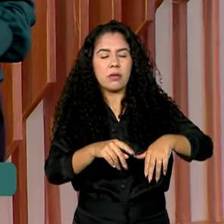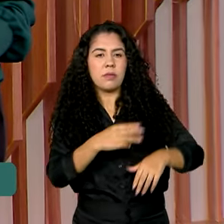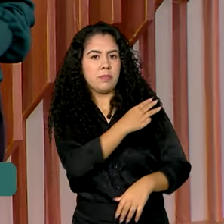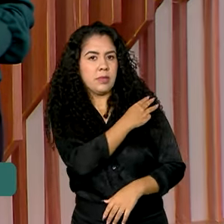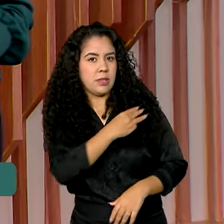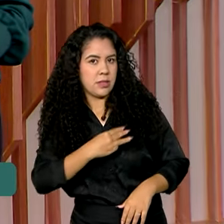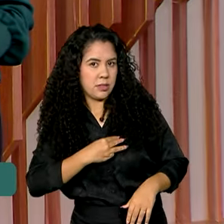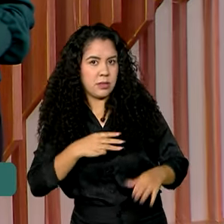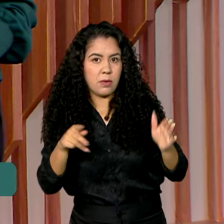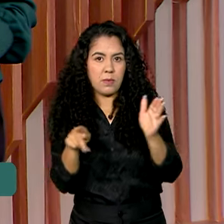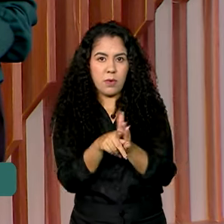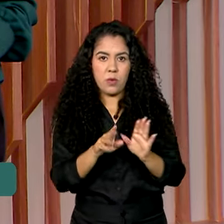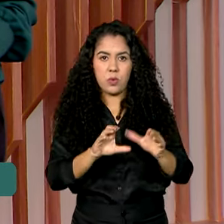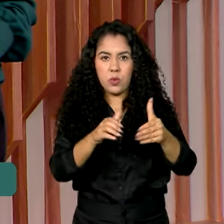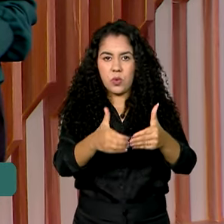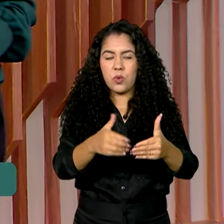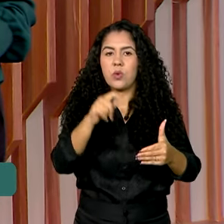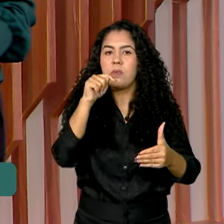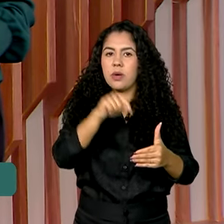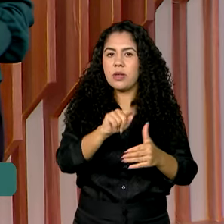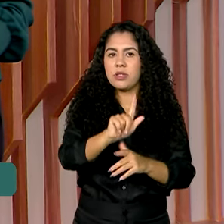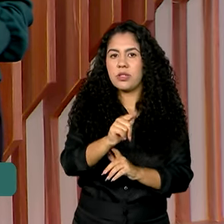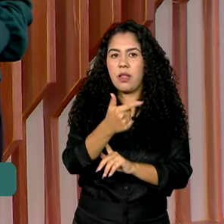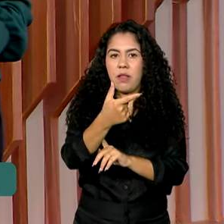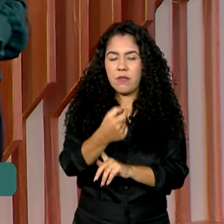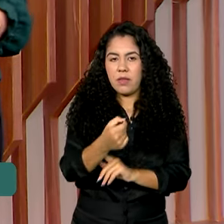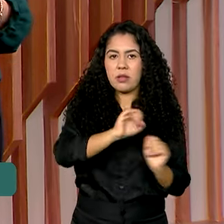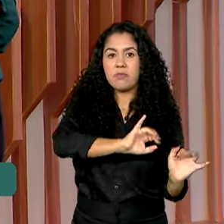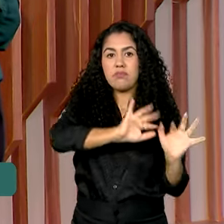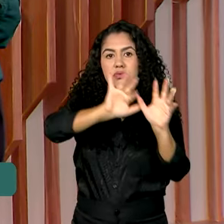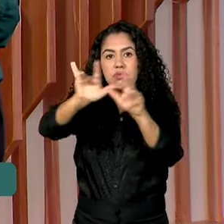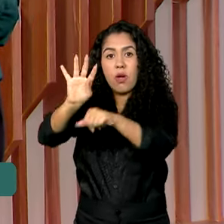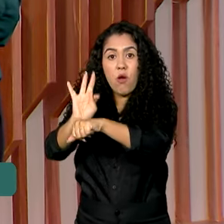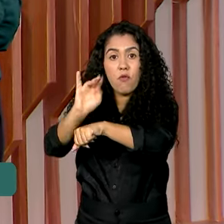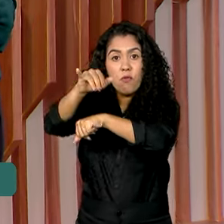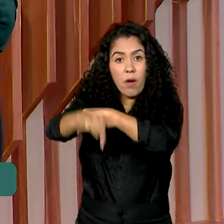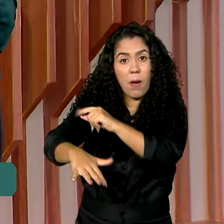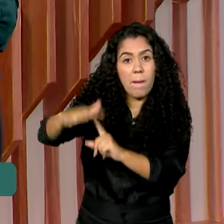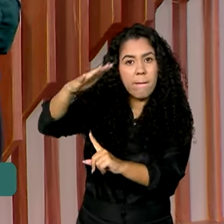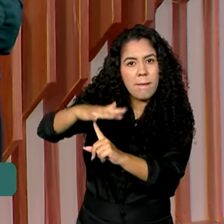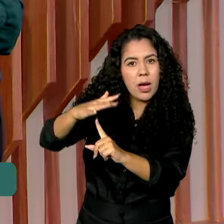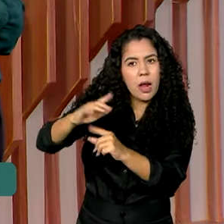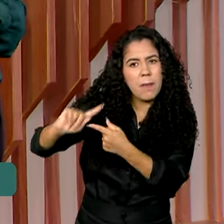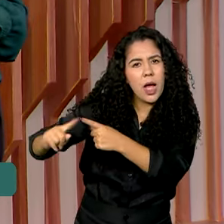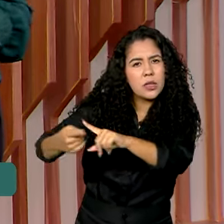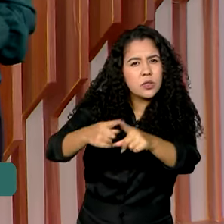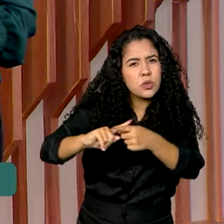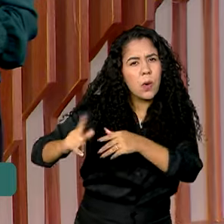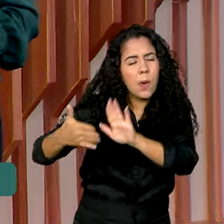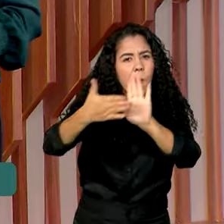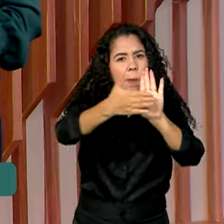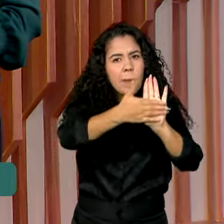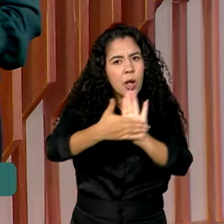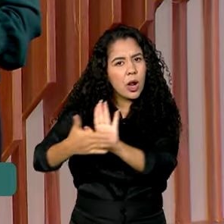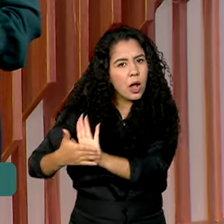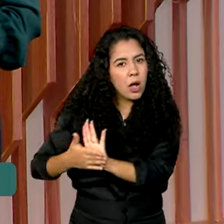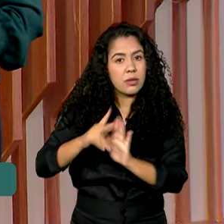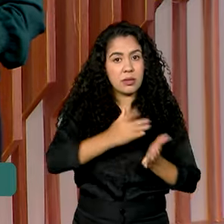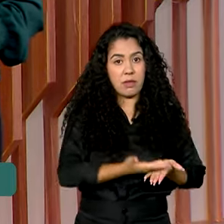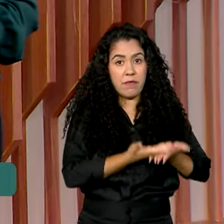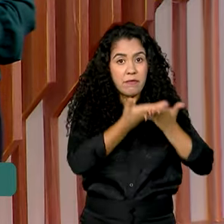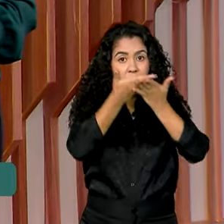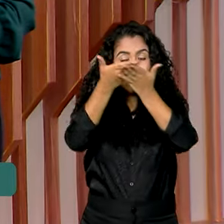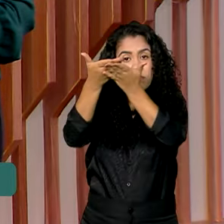Minas e Energia do G20, que se reuniram em Foz do Iguaçu, no Paraná, para discutir propostas que vão ser levadas para o encontro de